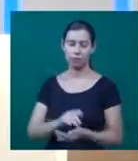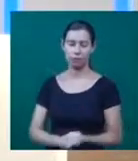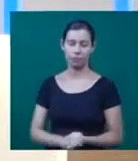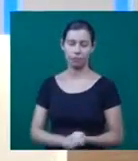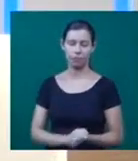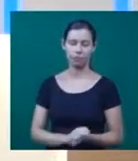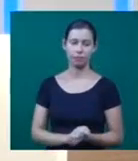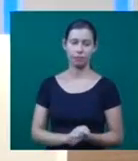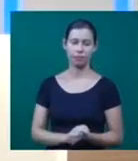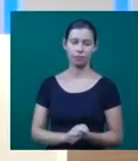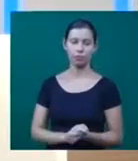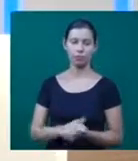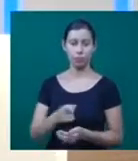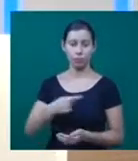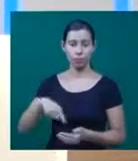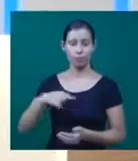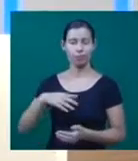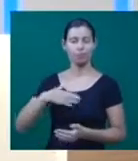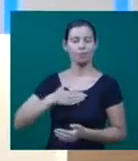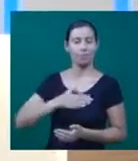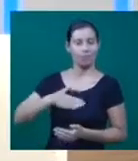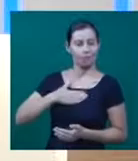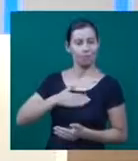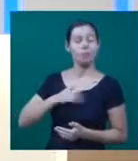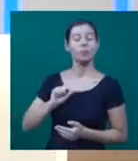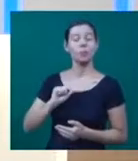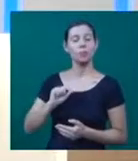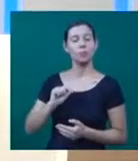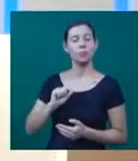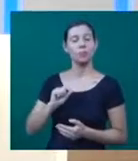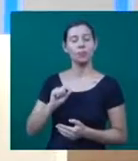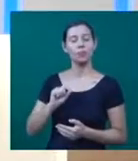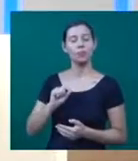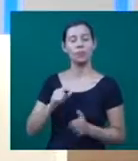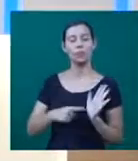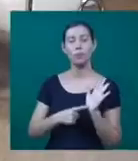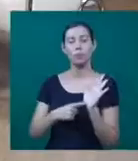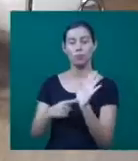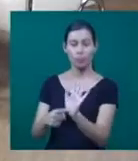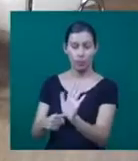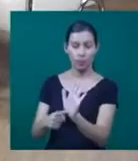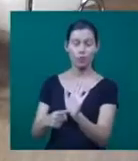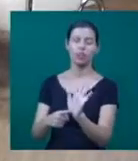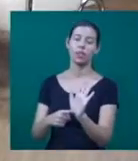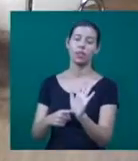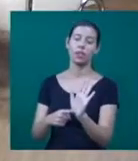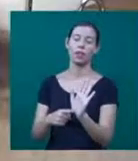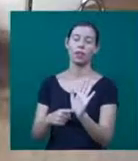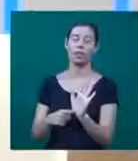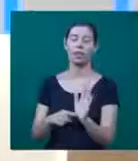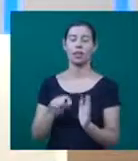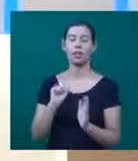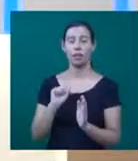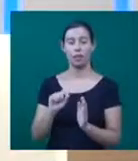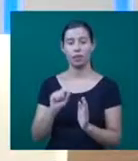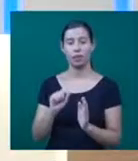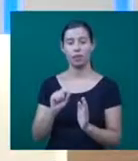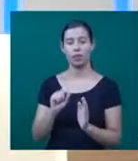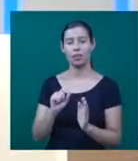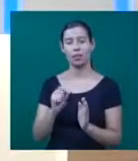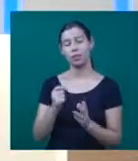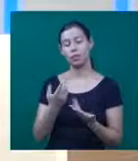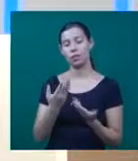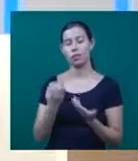gente vê que o nosso objetivo está sendo atingido, que é de revelar e formar esses talentos. Que maravilha! E quem pode participar? São